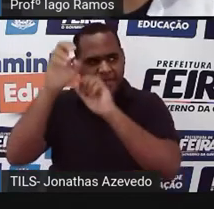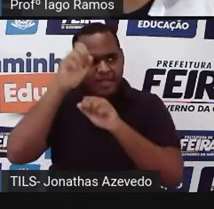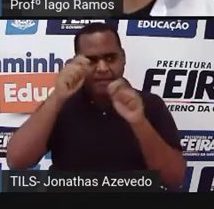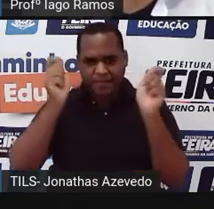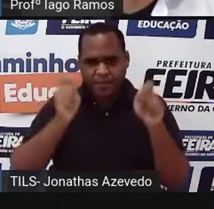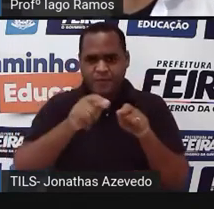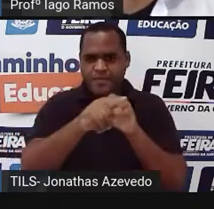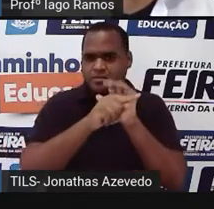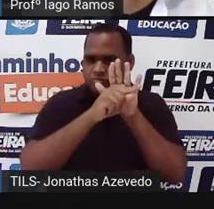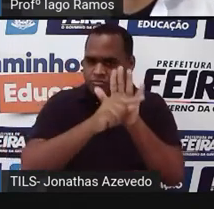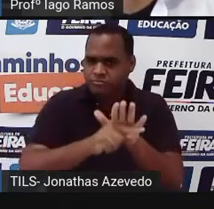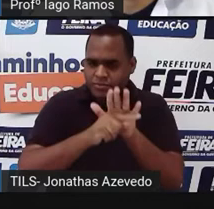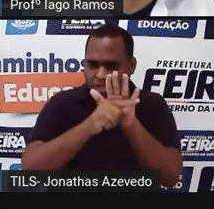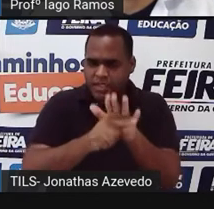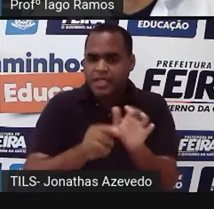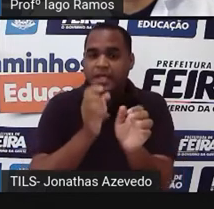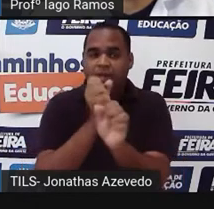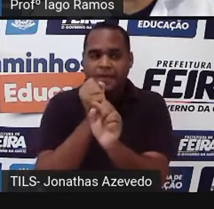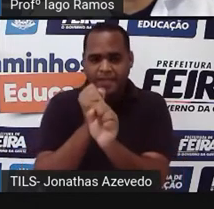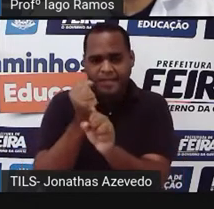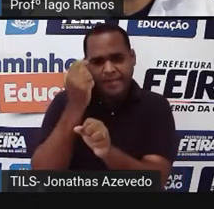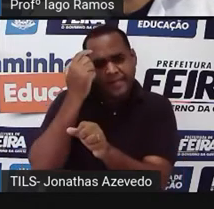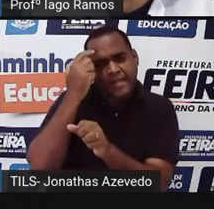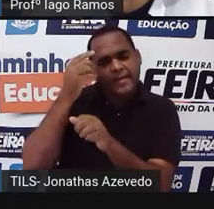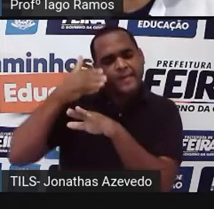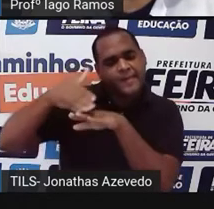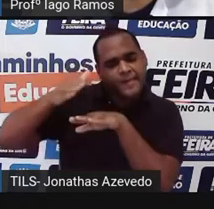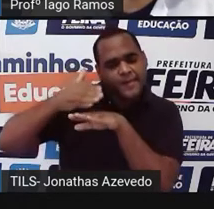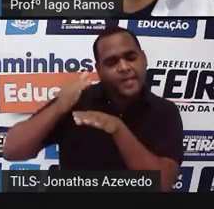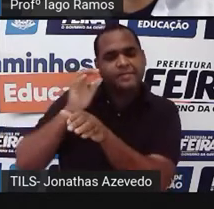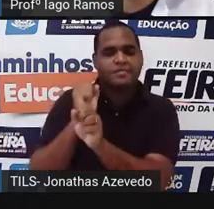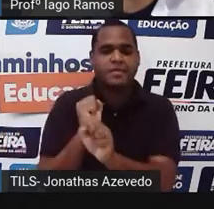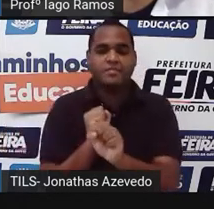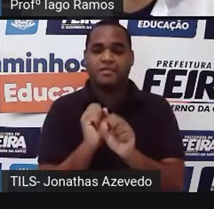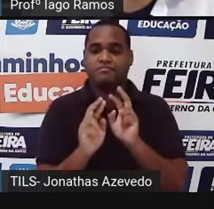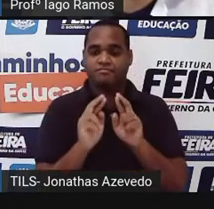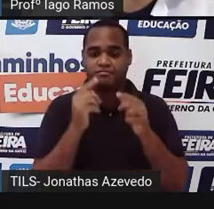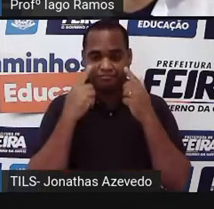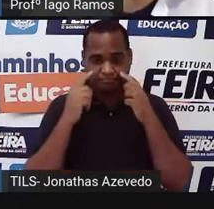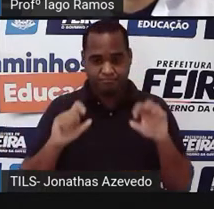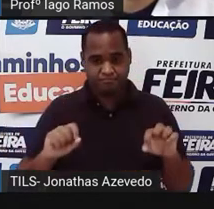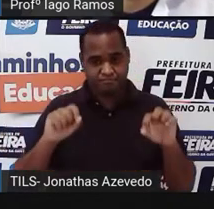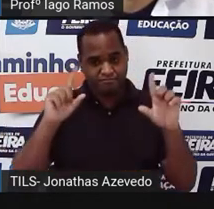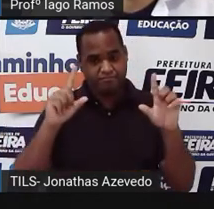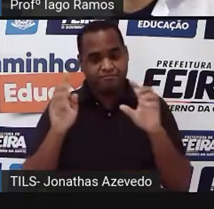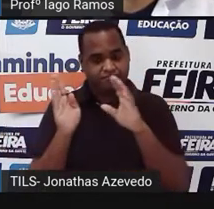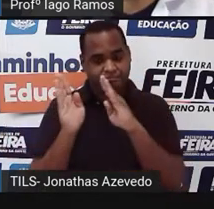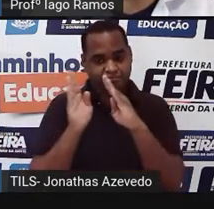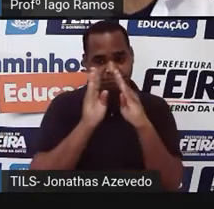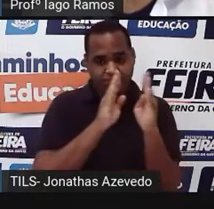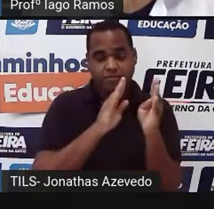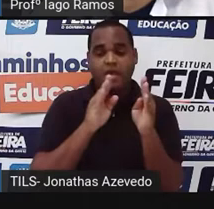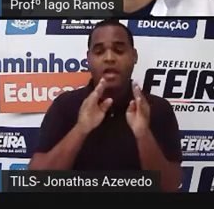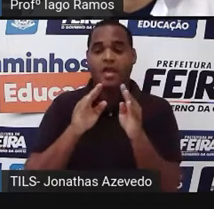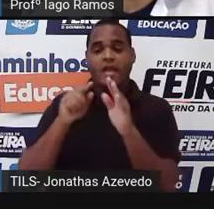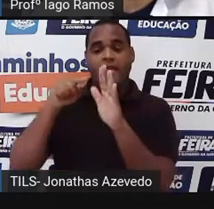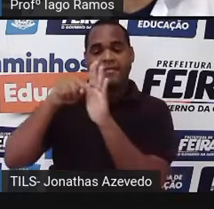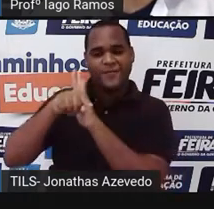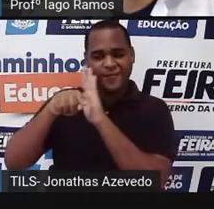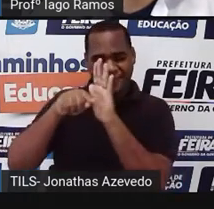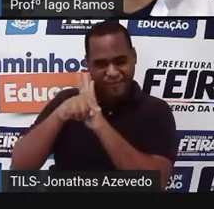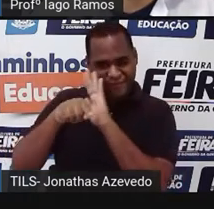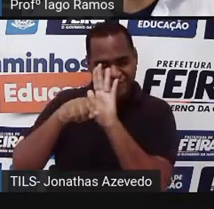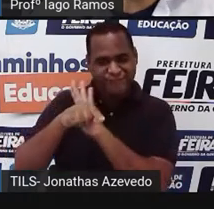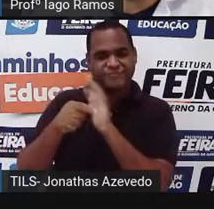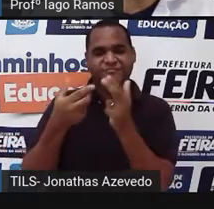gente a fazer cálculos de forma mental, tá bom? Então, na próxima tela, eu vou trazer para você aí um exercício, e aí